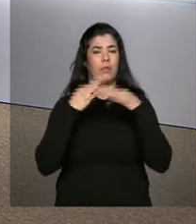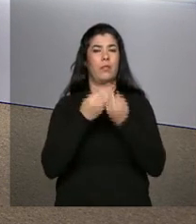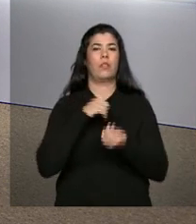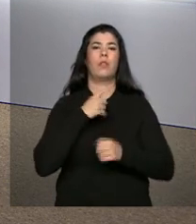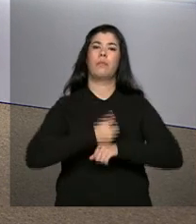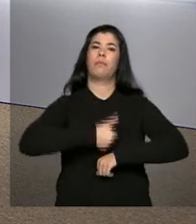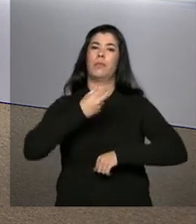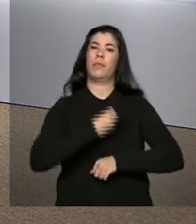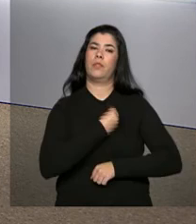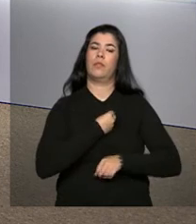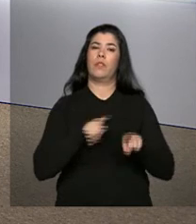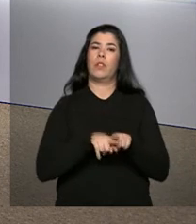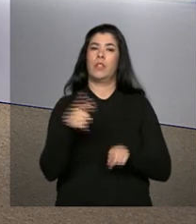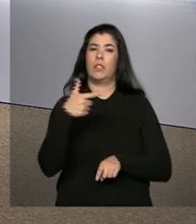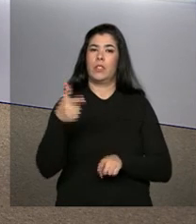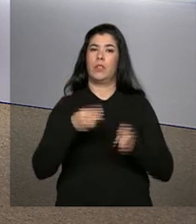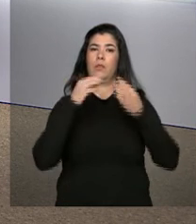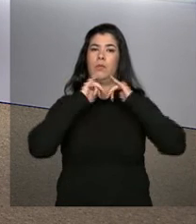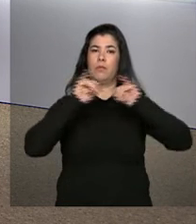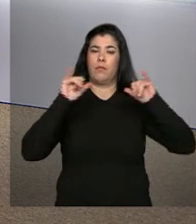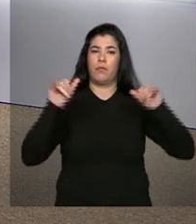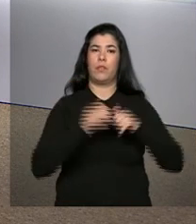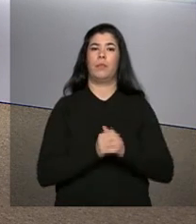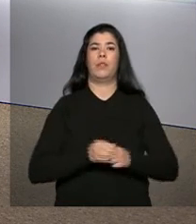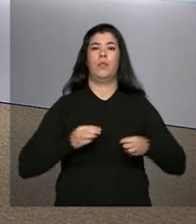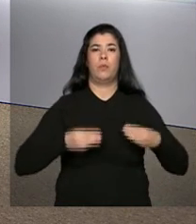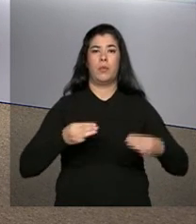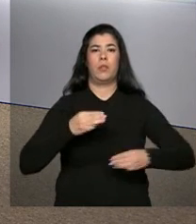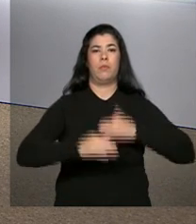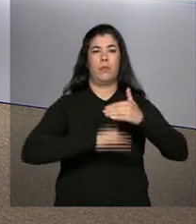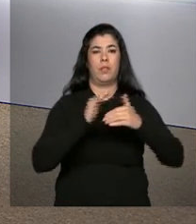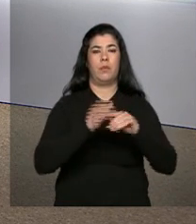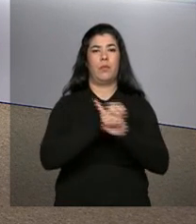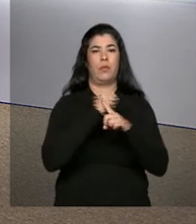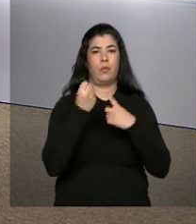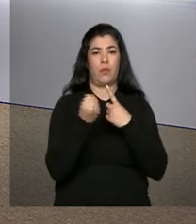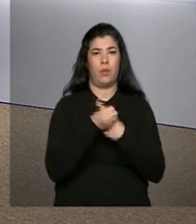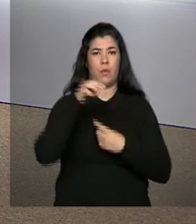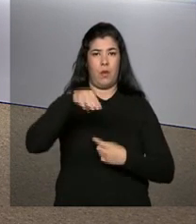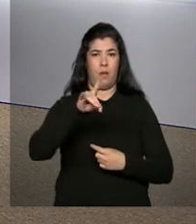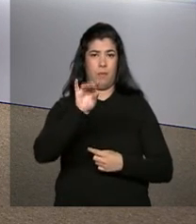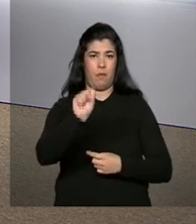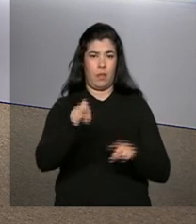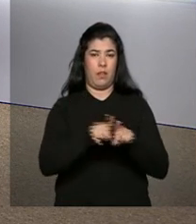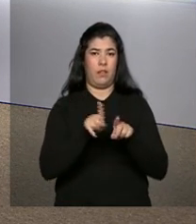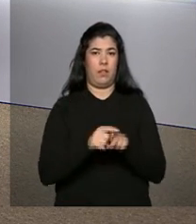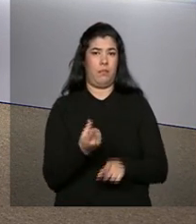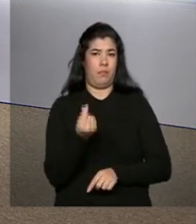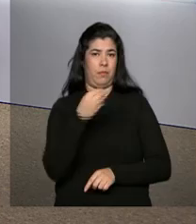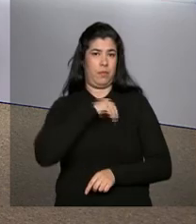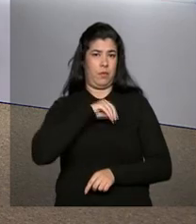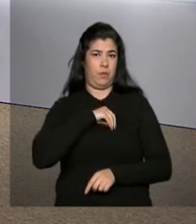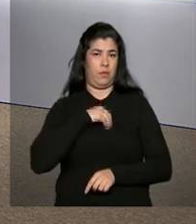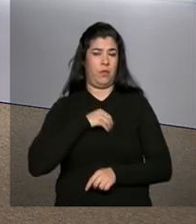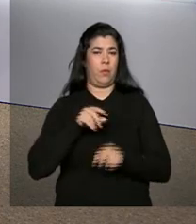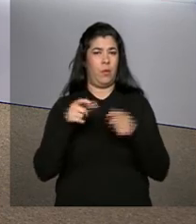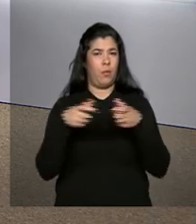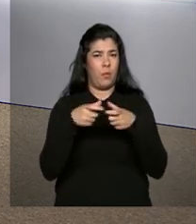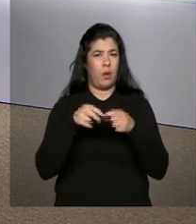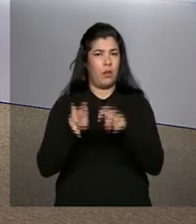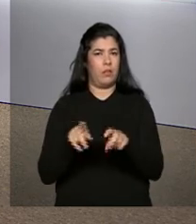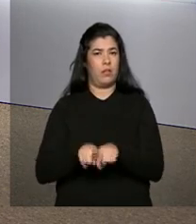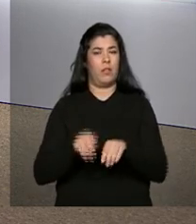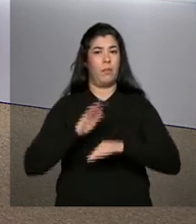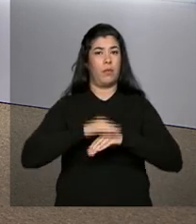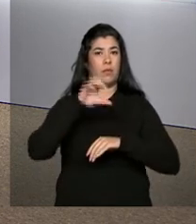melhorado de vida. Segundo dados do Ministério do Desenvolvimento Social e Combate à Fome, a renda dos pequenos produtores aumentou